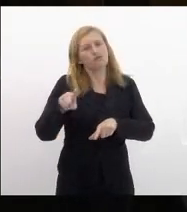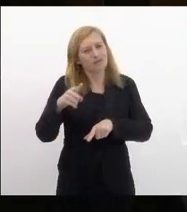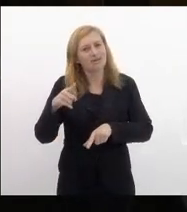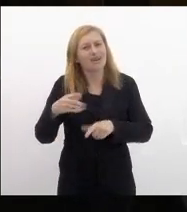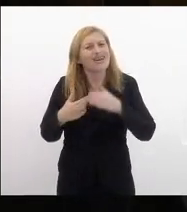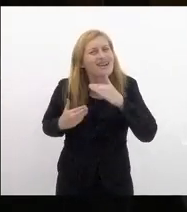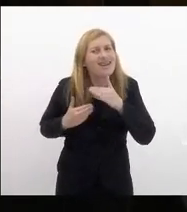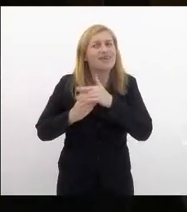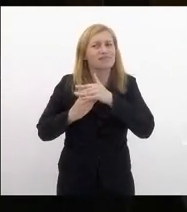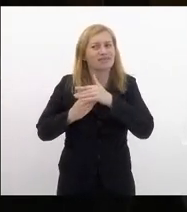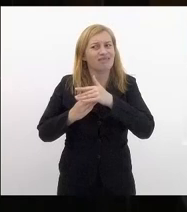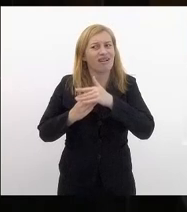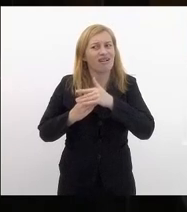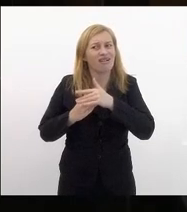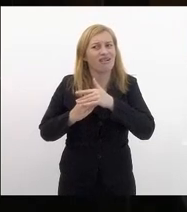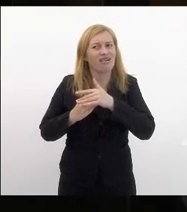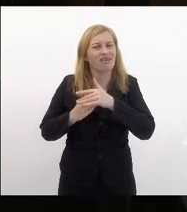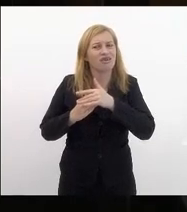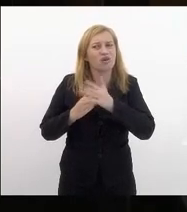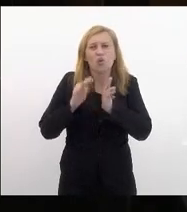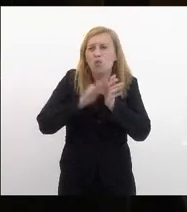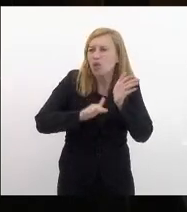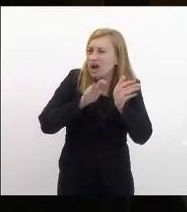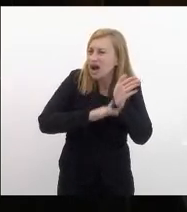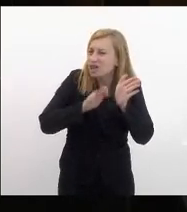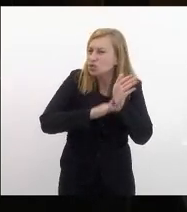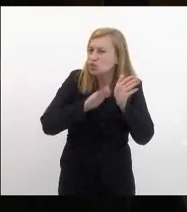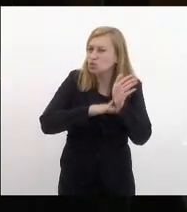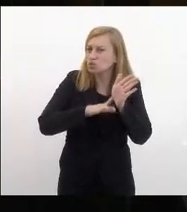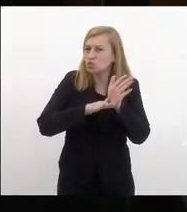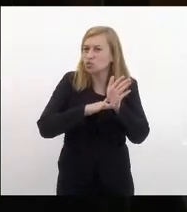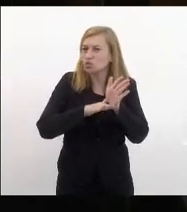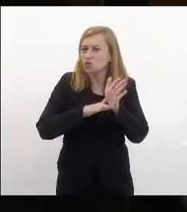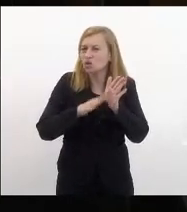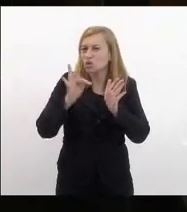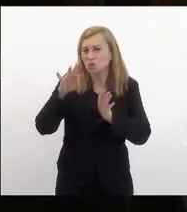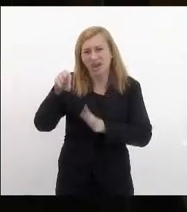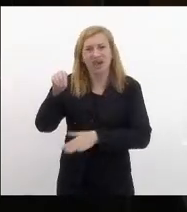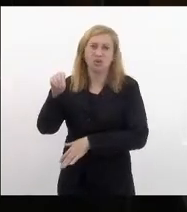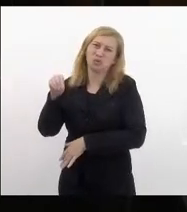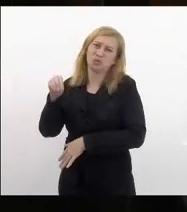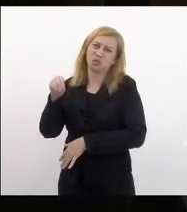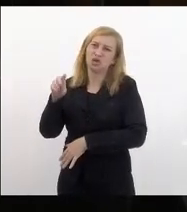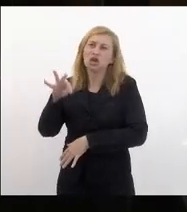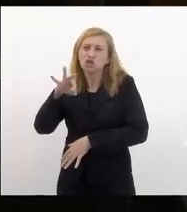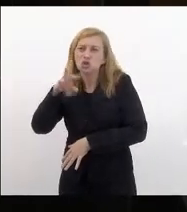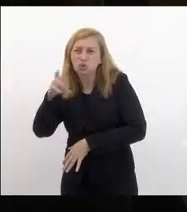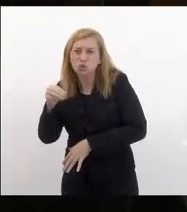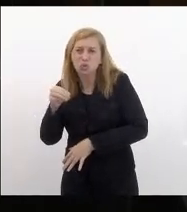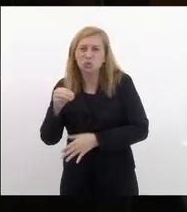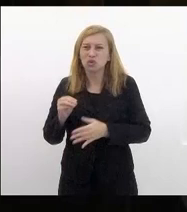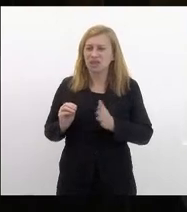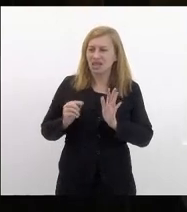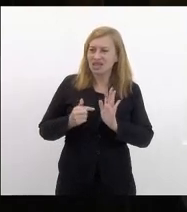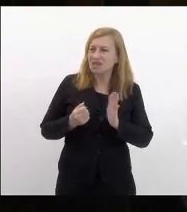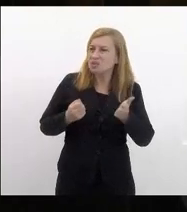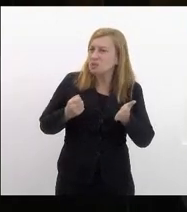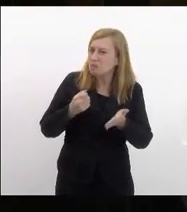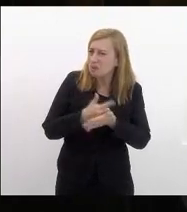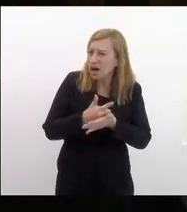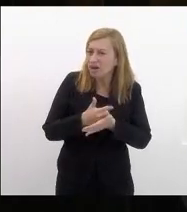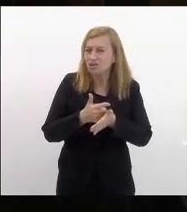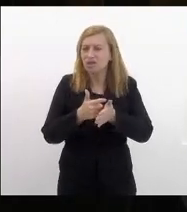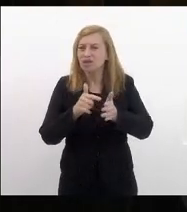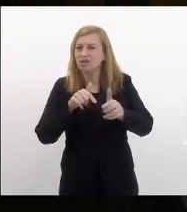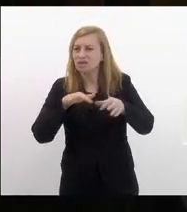limitar o gasto em um teto daquilo que está sendo prestado como serviço